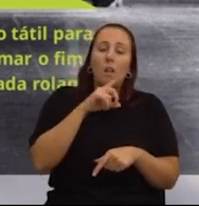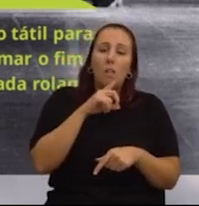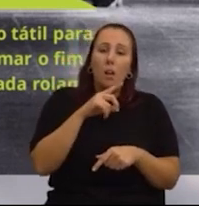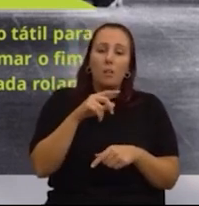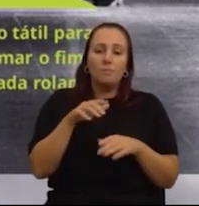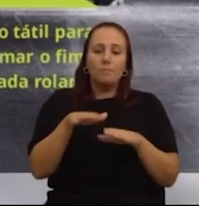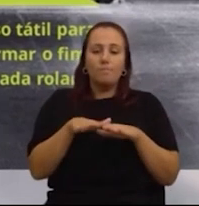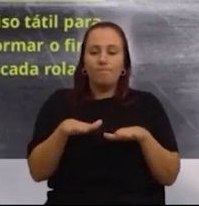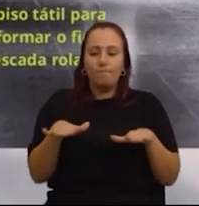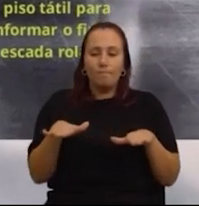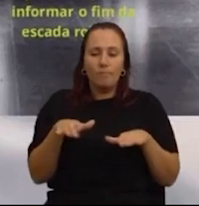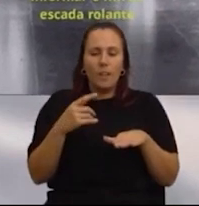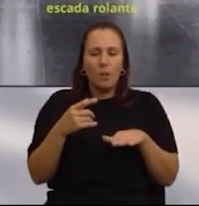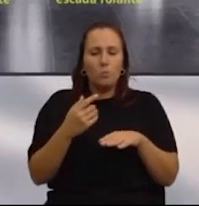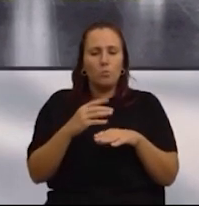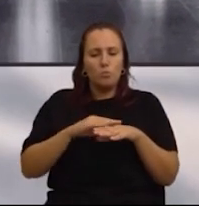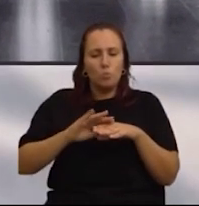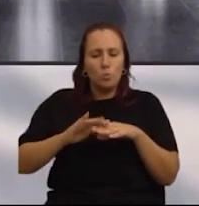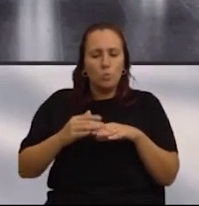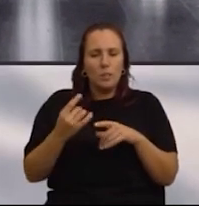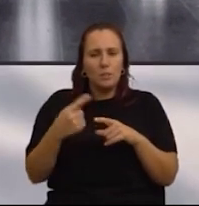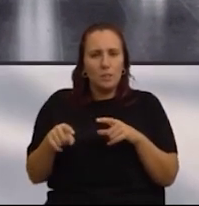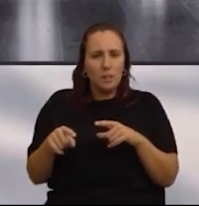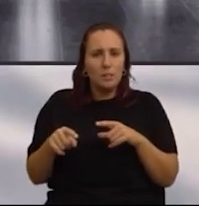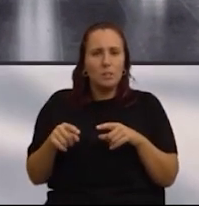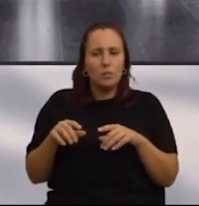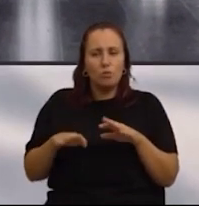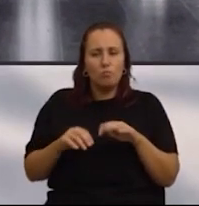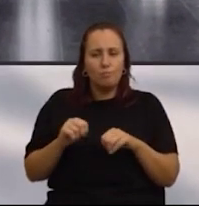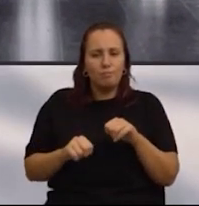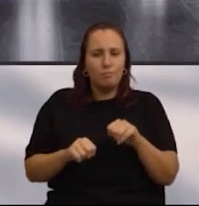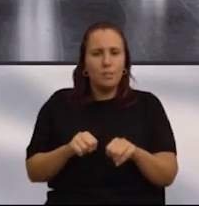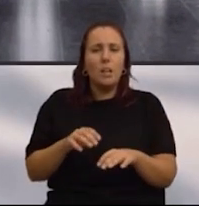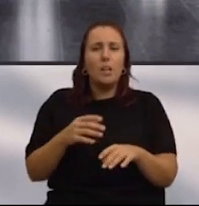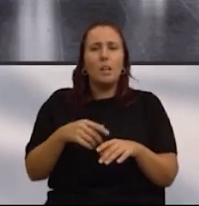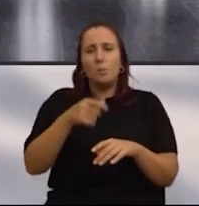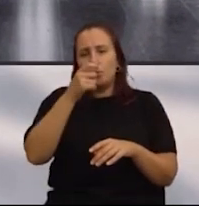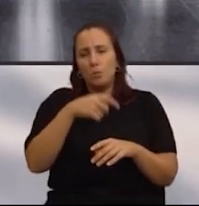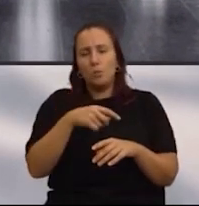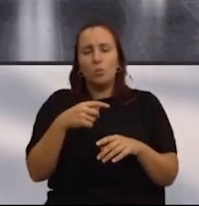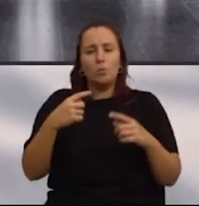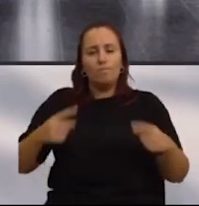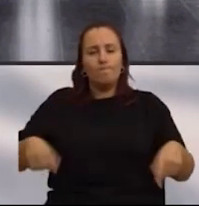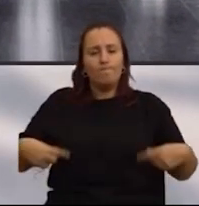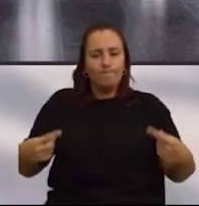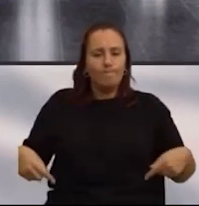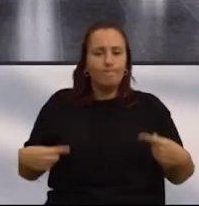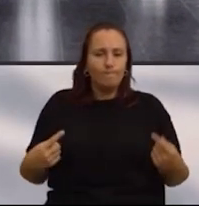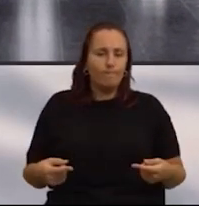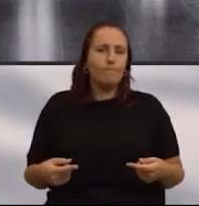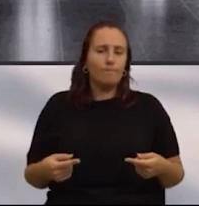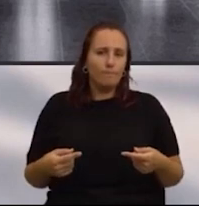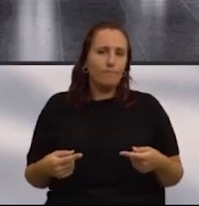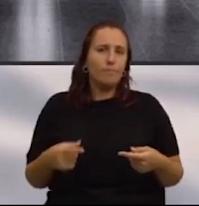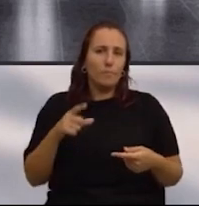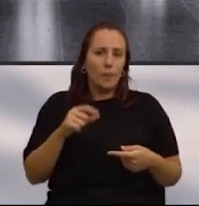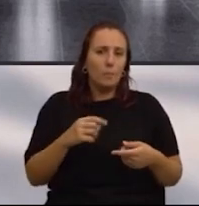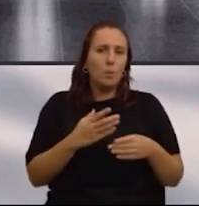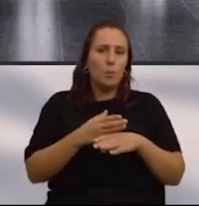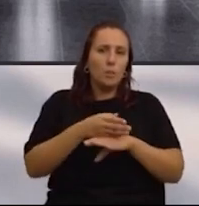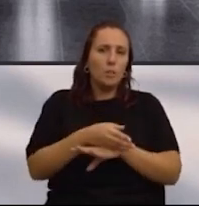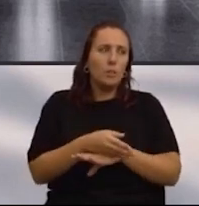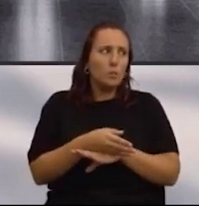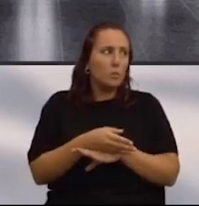piso tátil para esse efeito e um segundo ponto de validação para pessoas com deficiência motora. No acesso ao